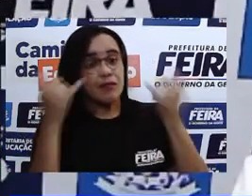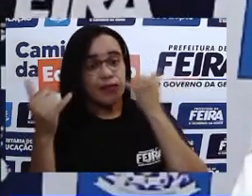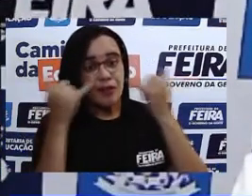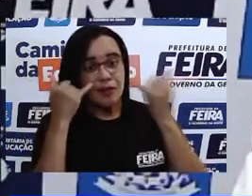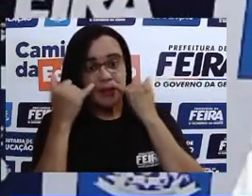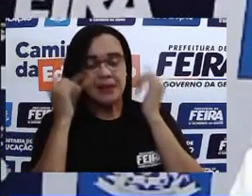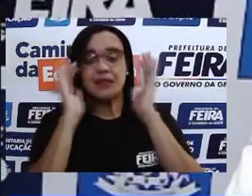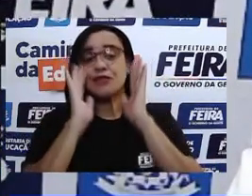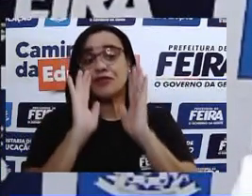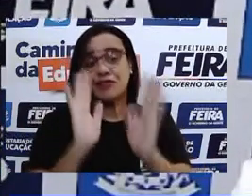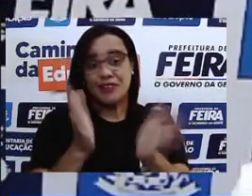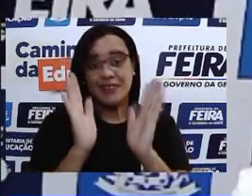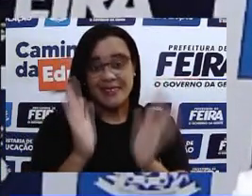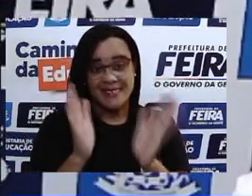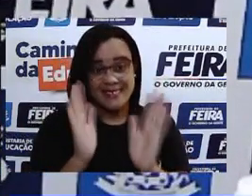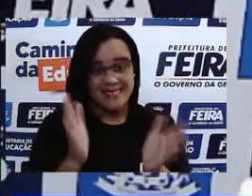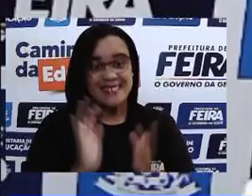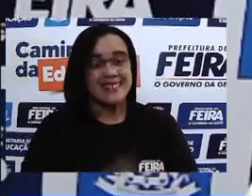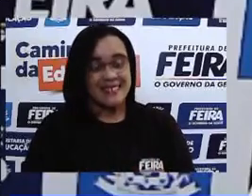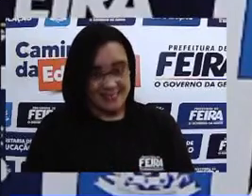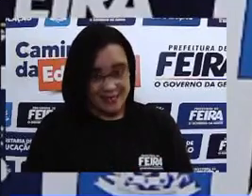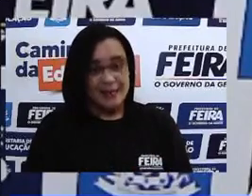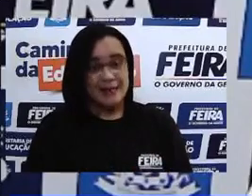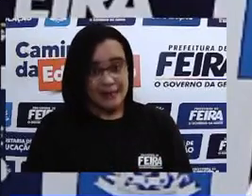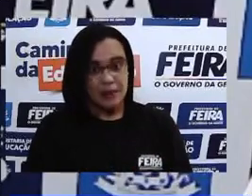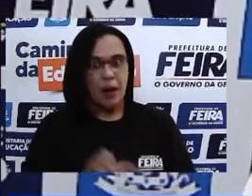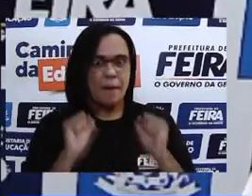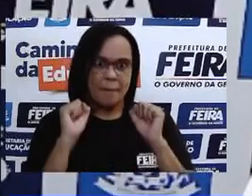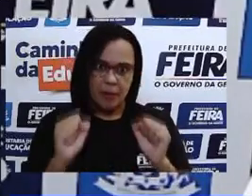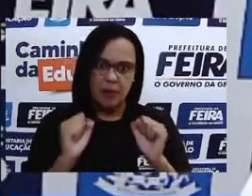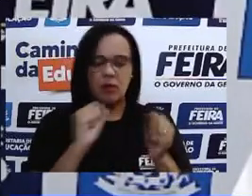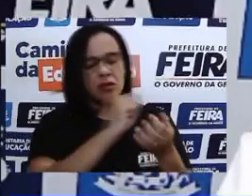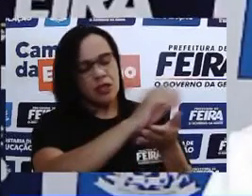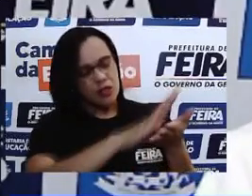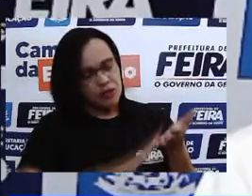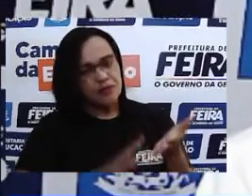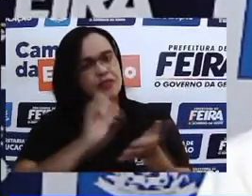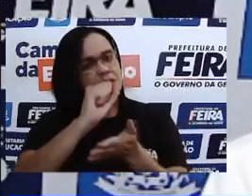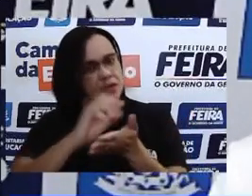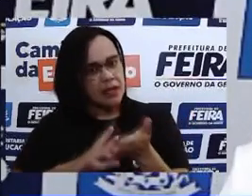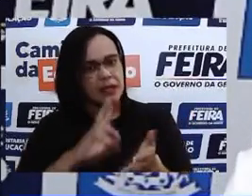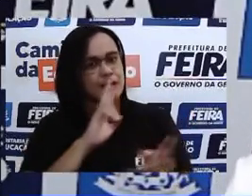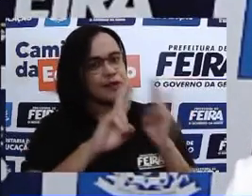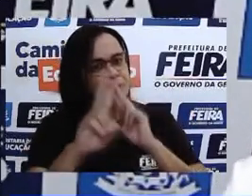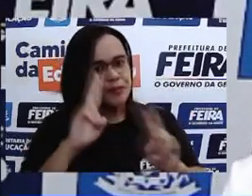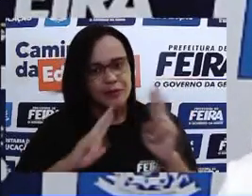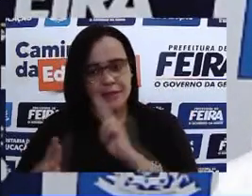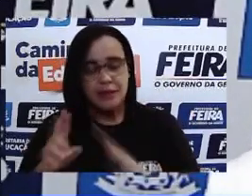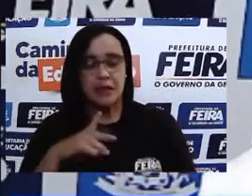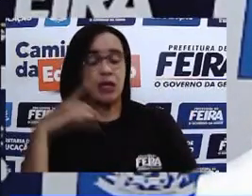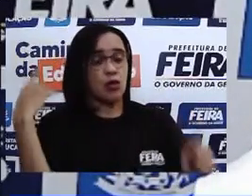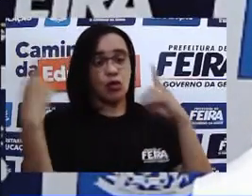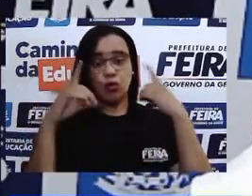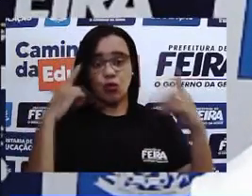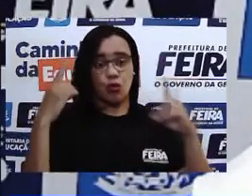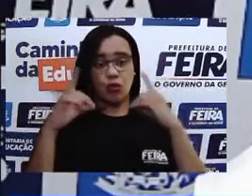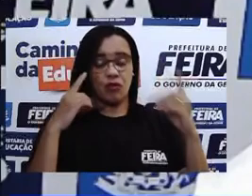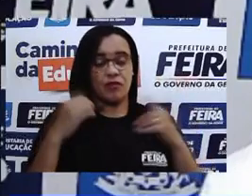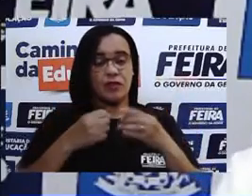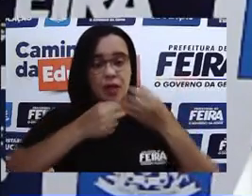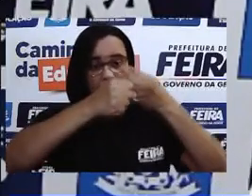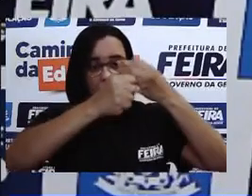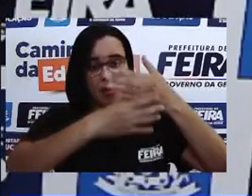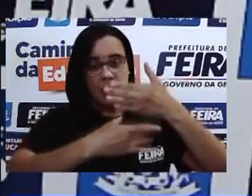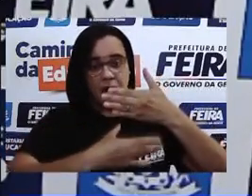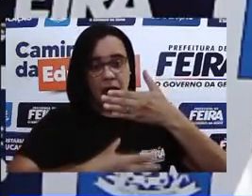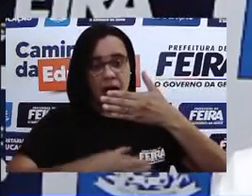condições de fazer alguns exercícios, né? Qualquer dúvida, coloca aí nos comentários a dúvida